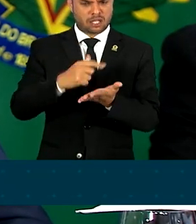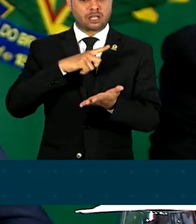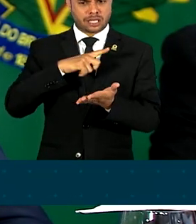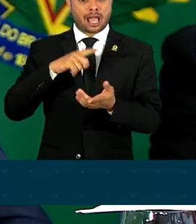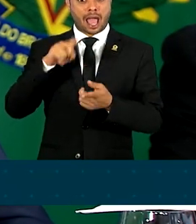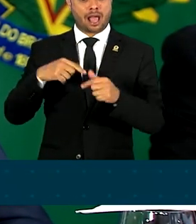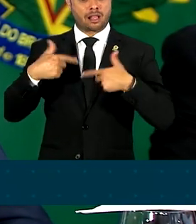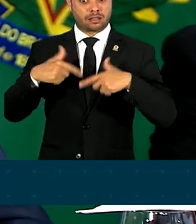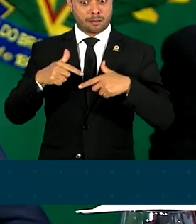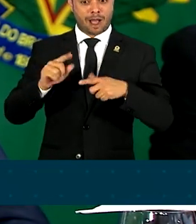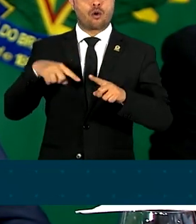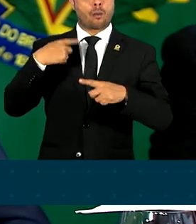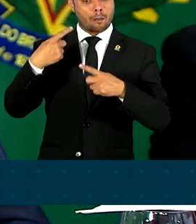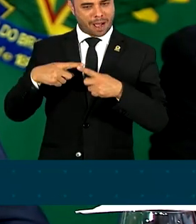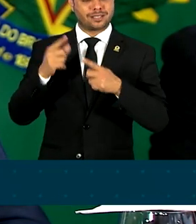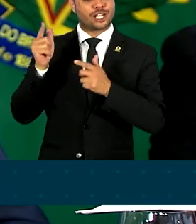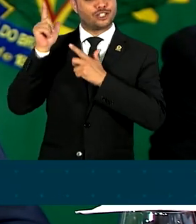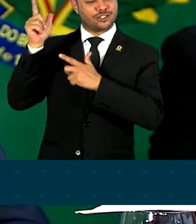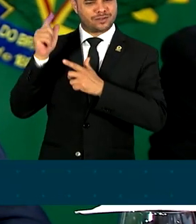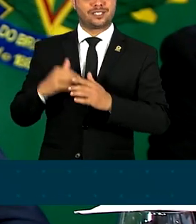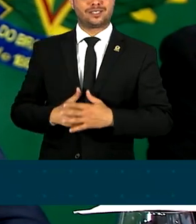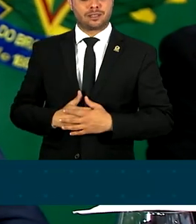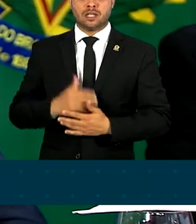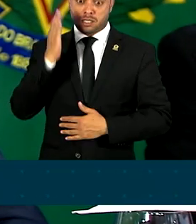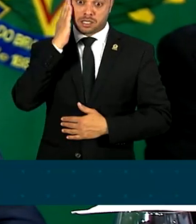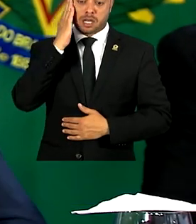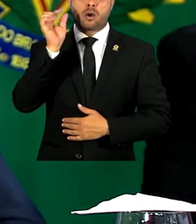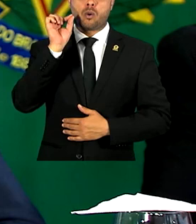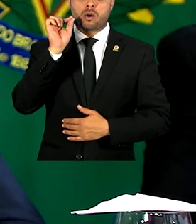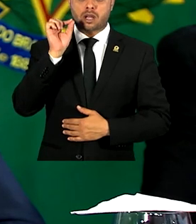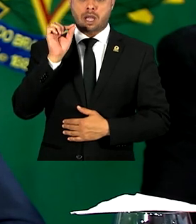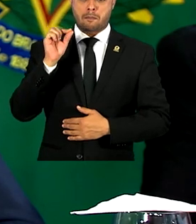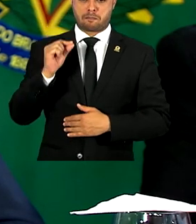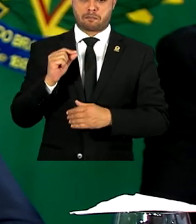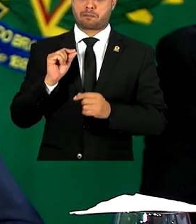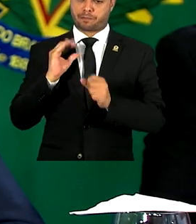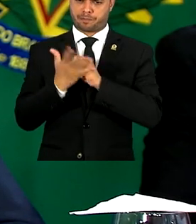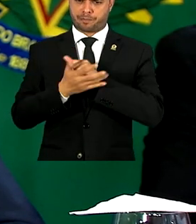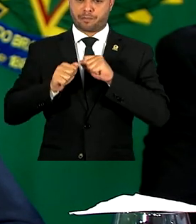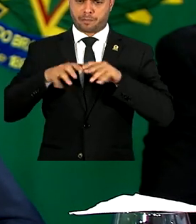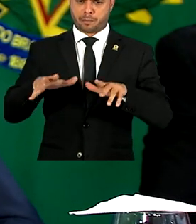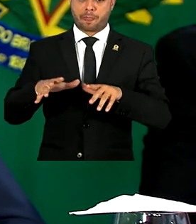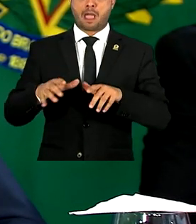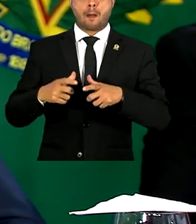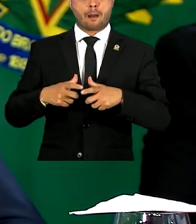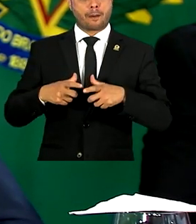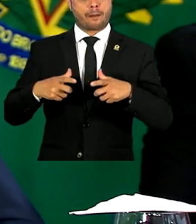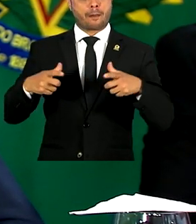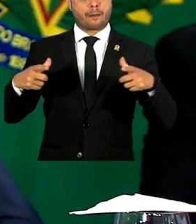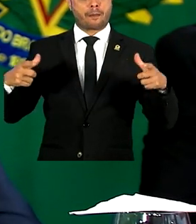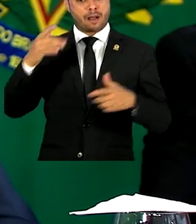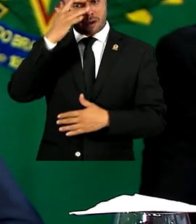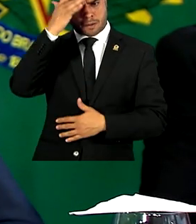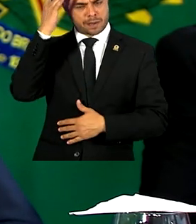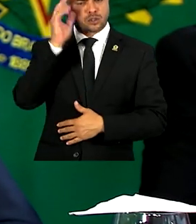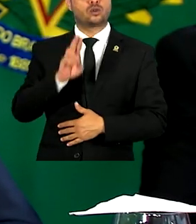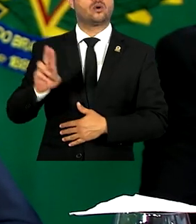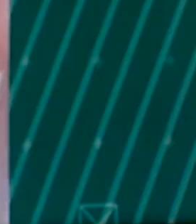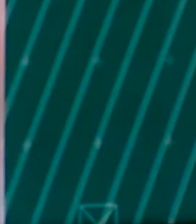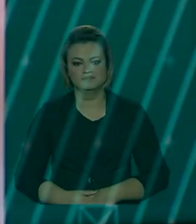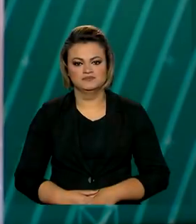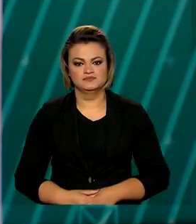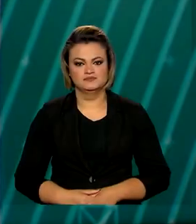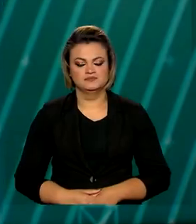E nós sabemos que durante a pandemia cresceu muito o número de pessoas que praticavam esse esporte, vamos assim dizer.